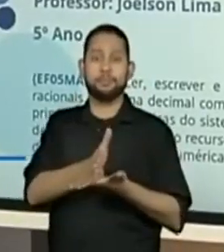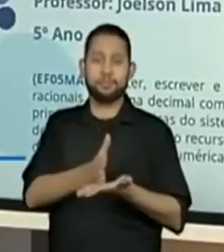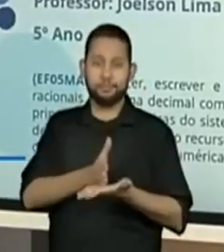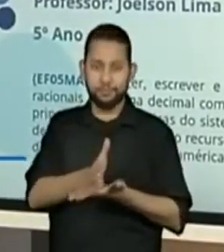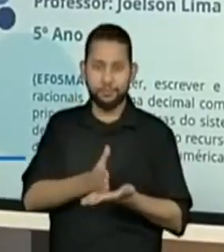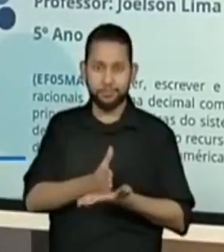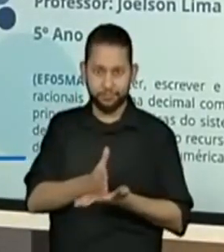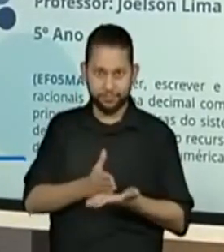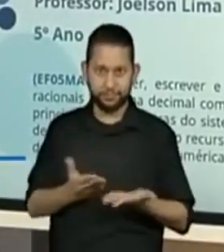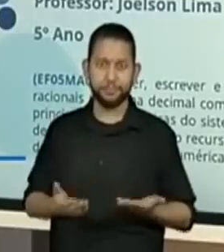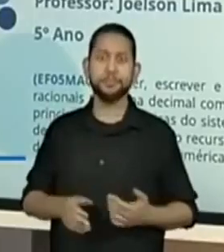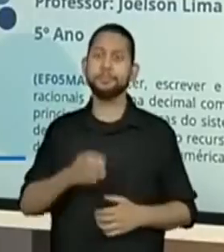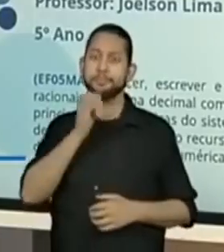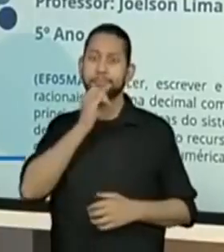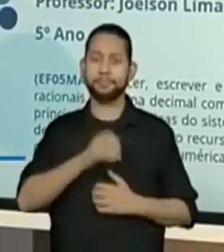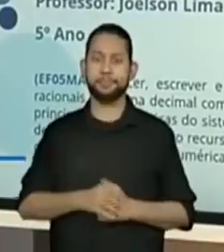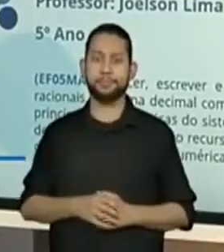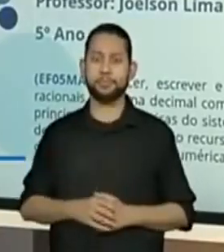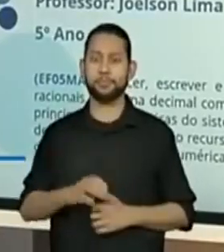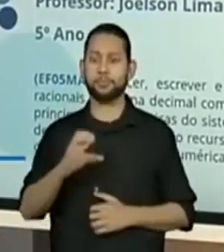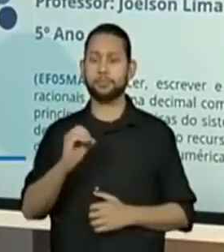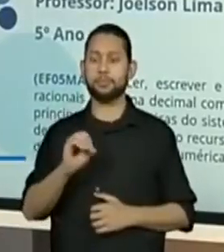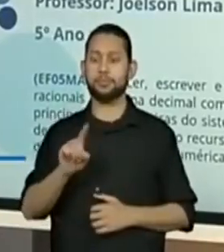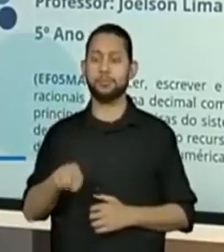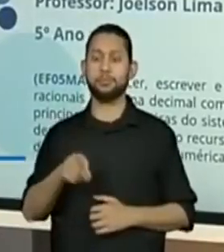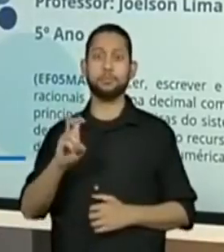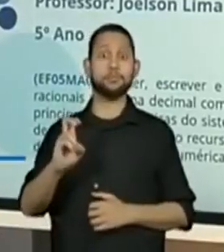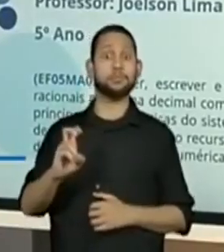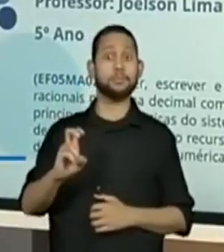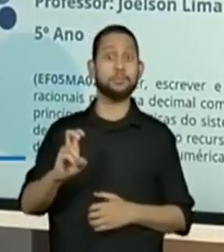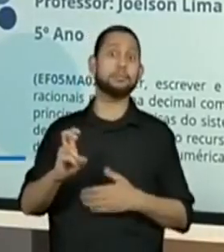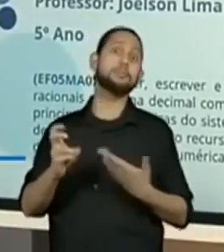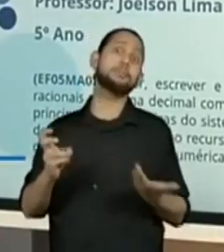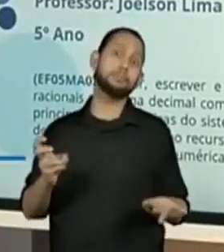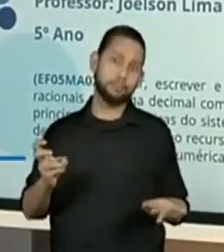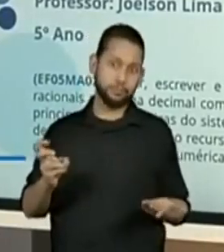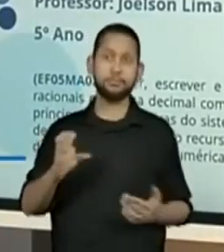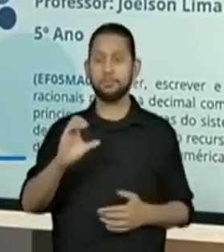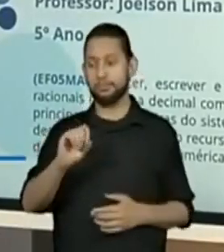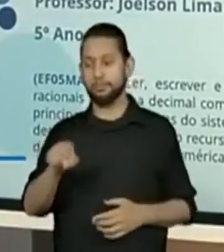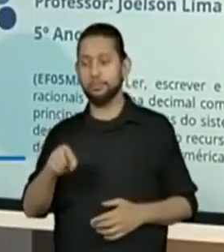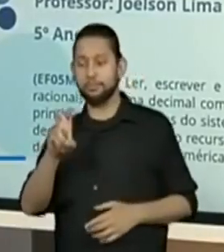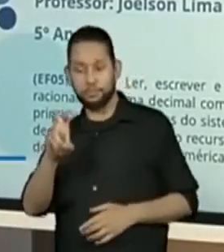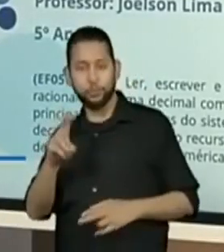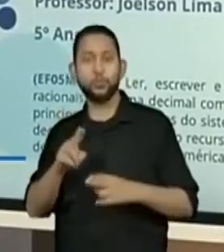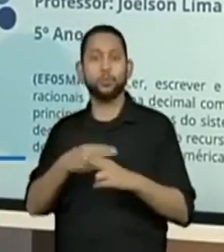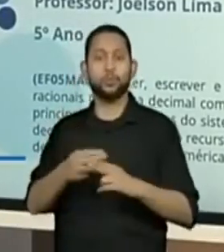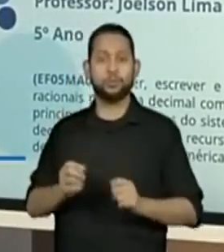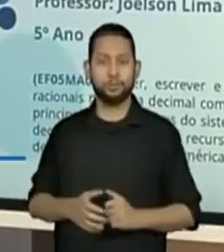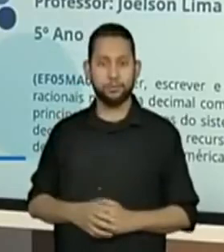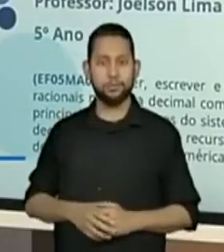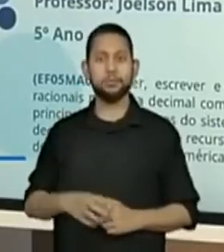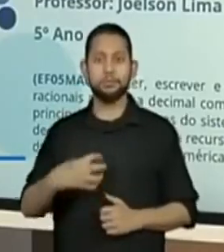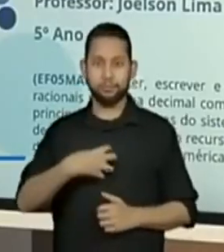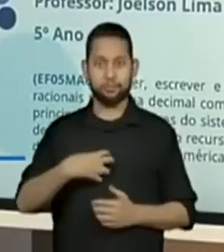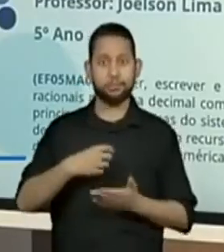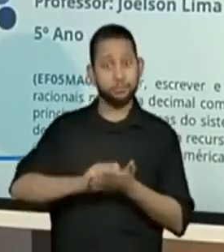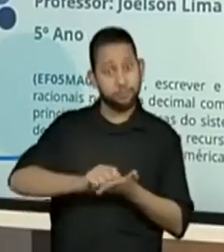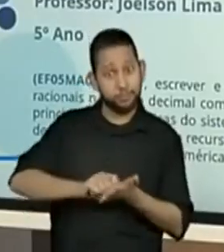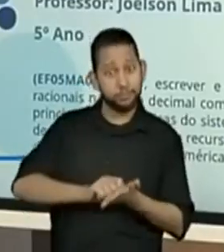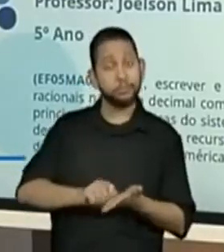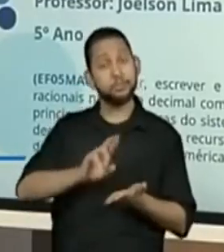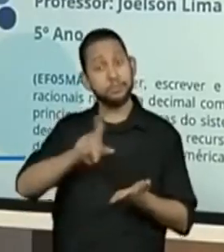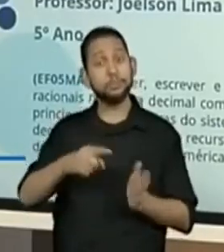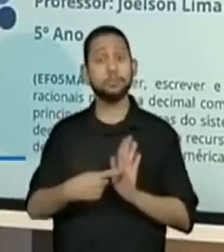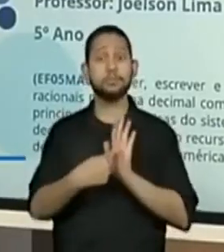em 0,5 chocolates também, não podemos? Podemos pensar nessa maneira de escrever? Isso quer dizer